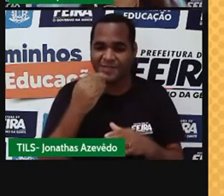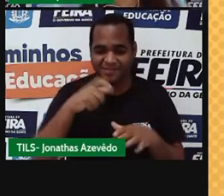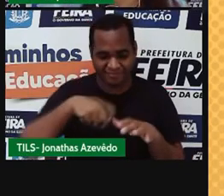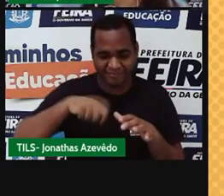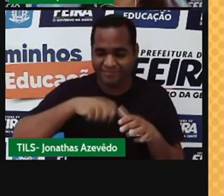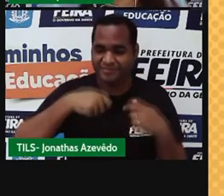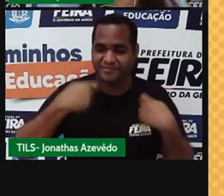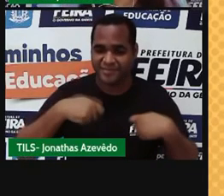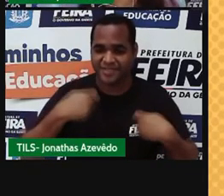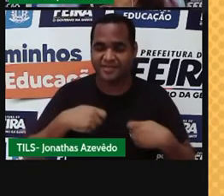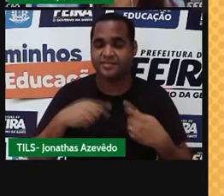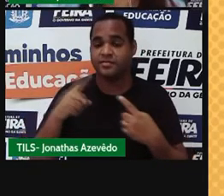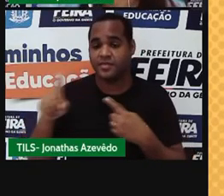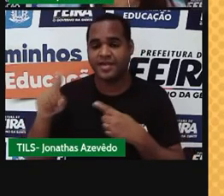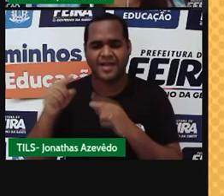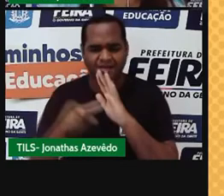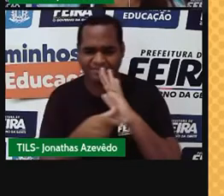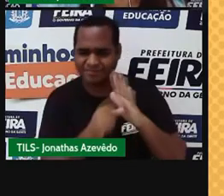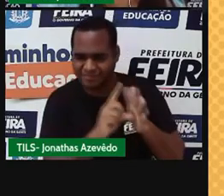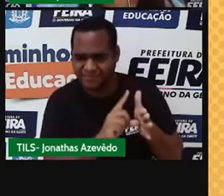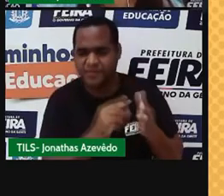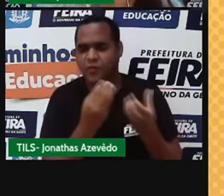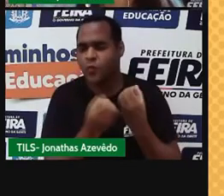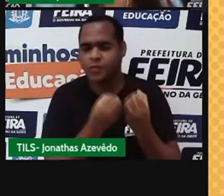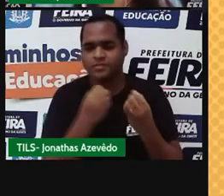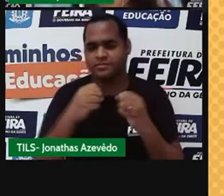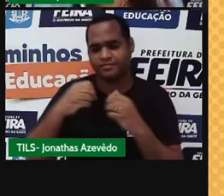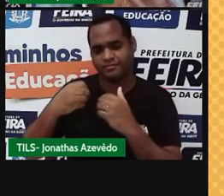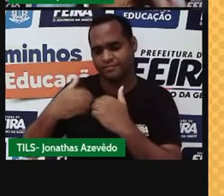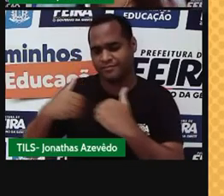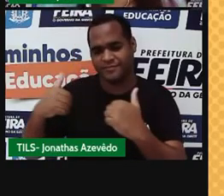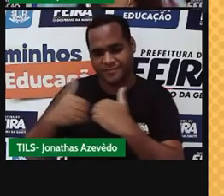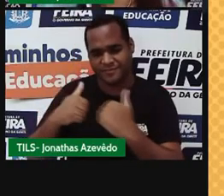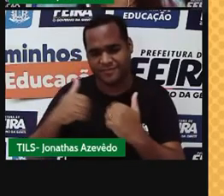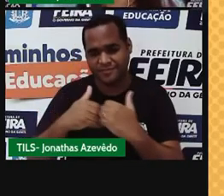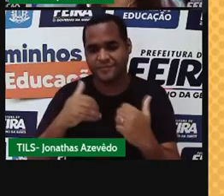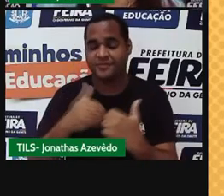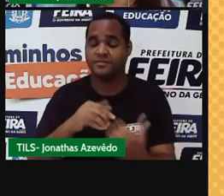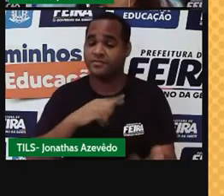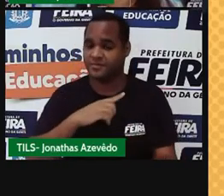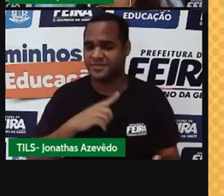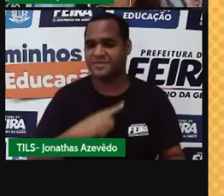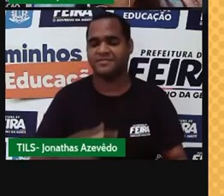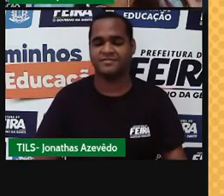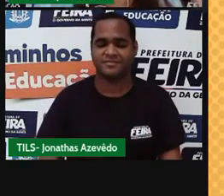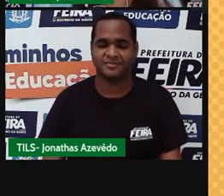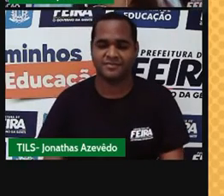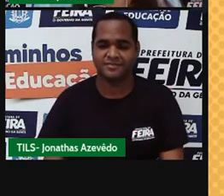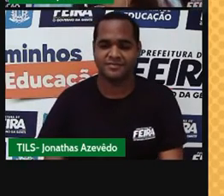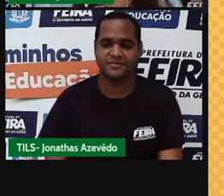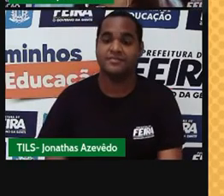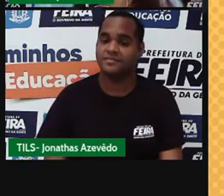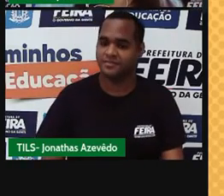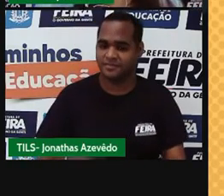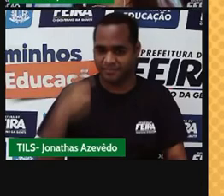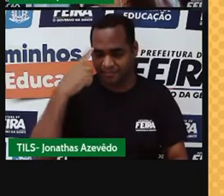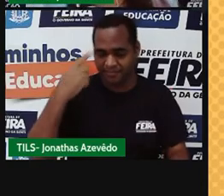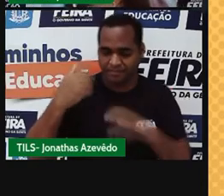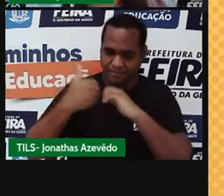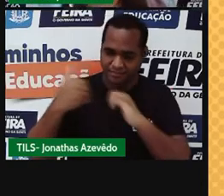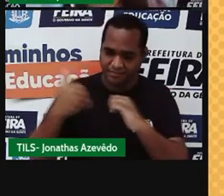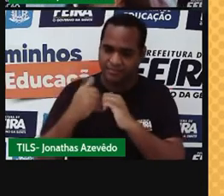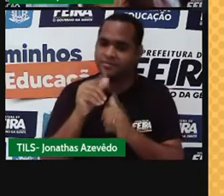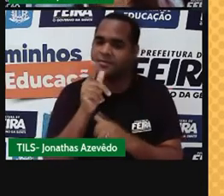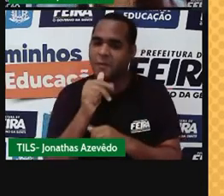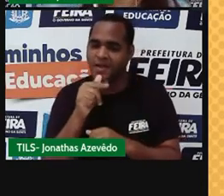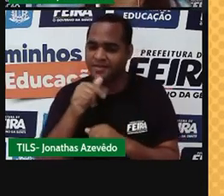possível que ele chegue justamente porque existe um método de separação de misturas ali. é separado a água do